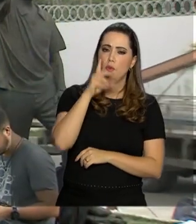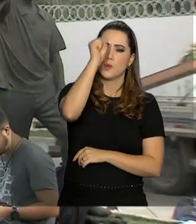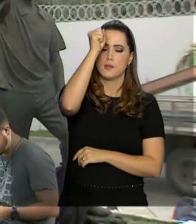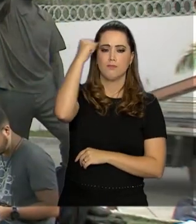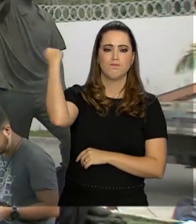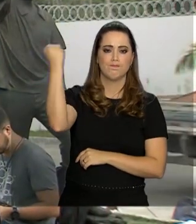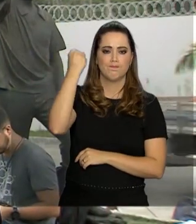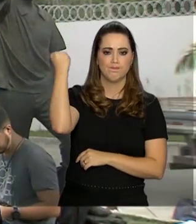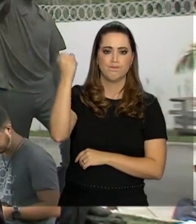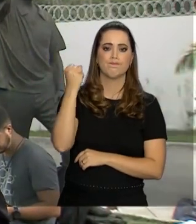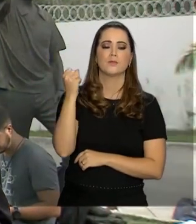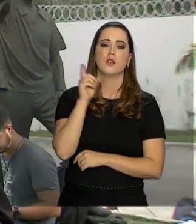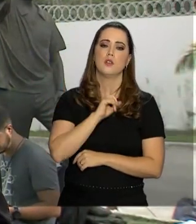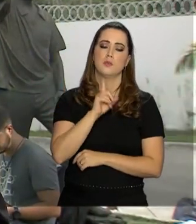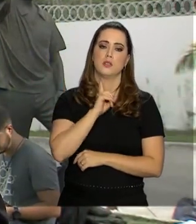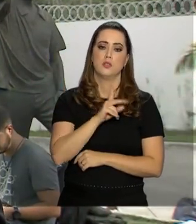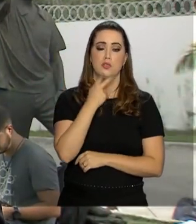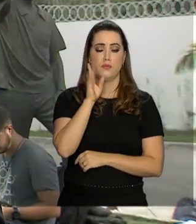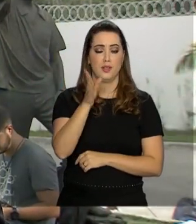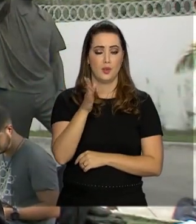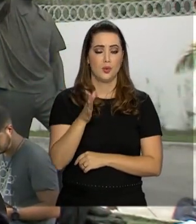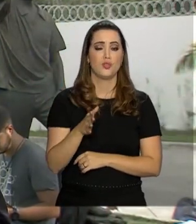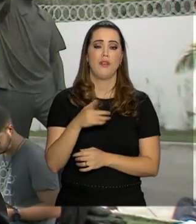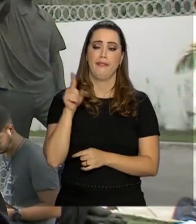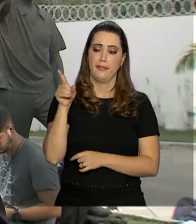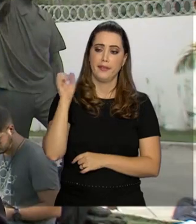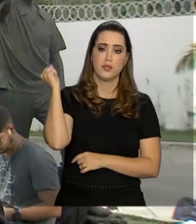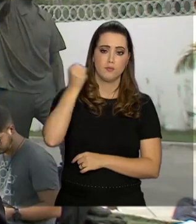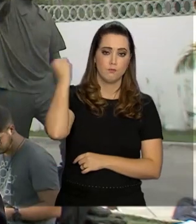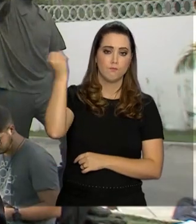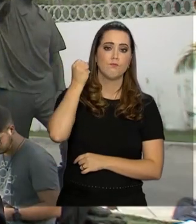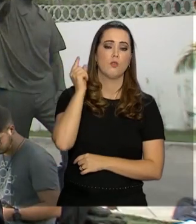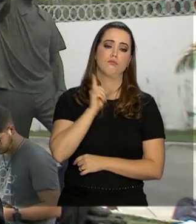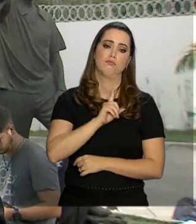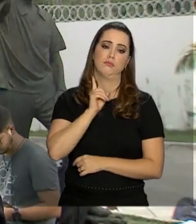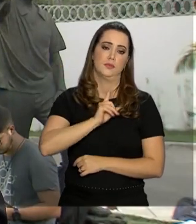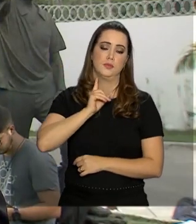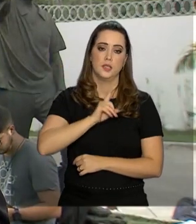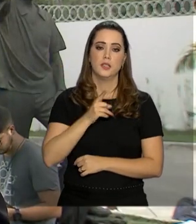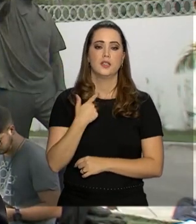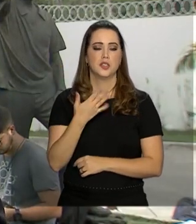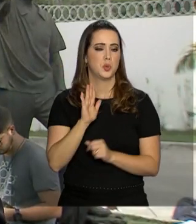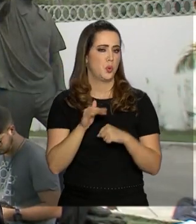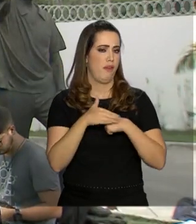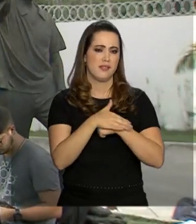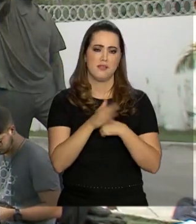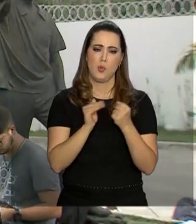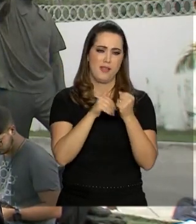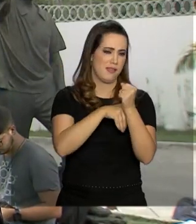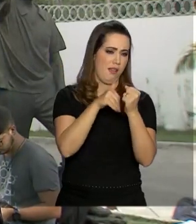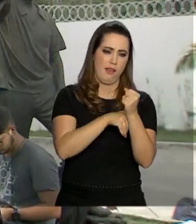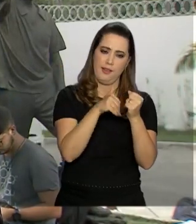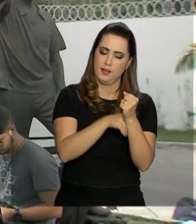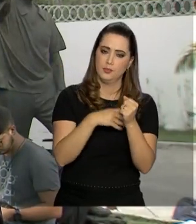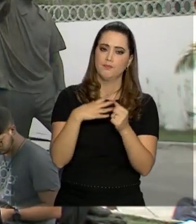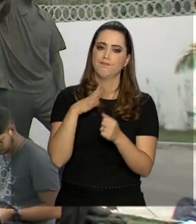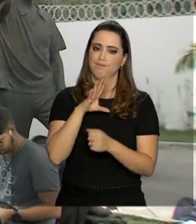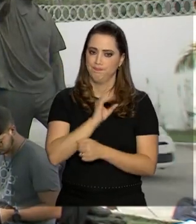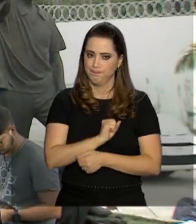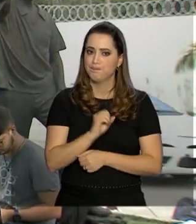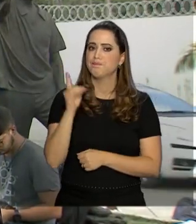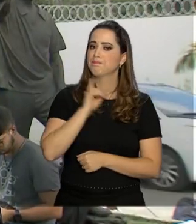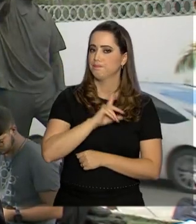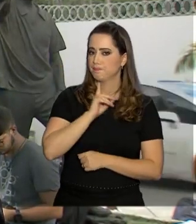-presidente da República Já falou diversas vezes que torce para o Flamengo Ele não esconde essa paixão que ele tem para o Clube Rubro-Nego E aqui, durante a